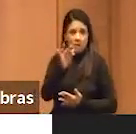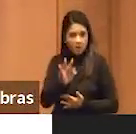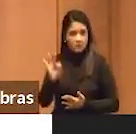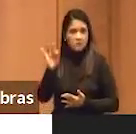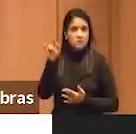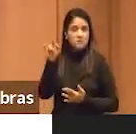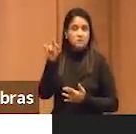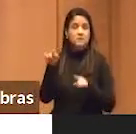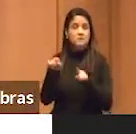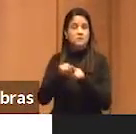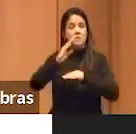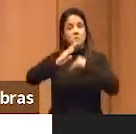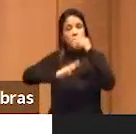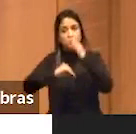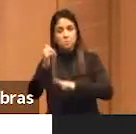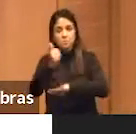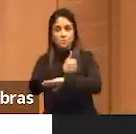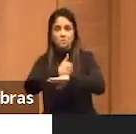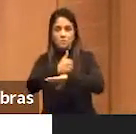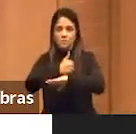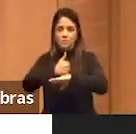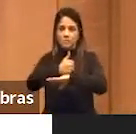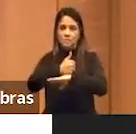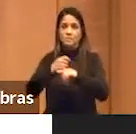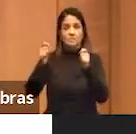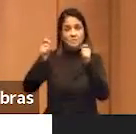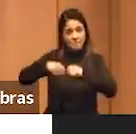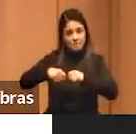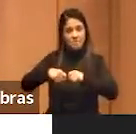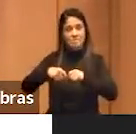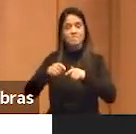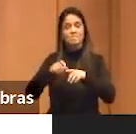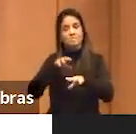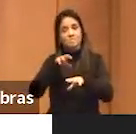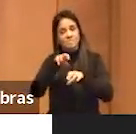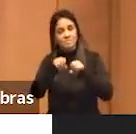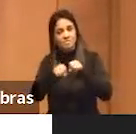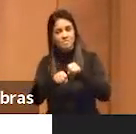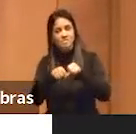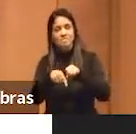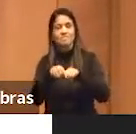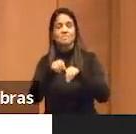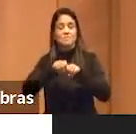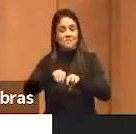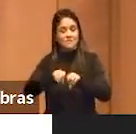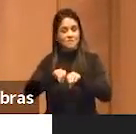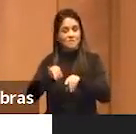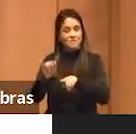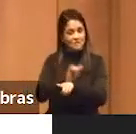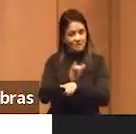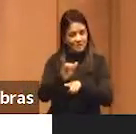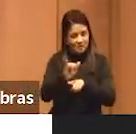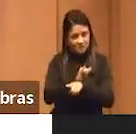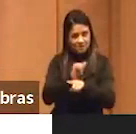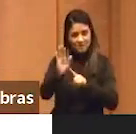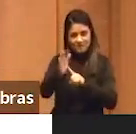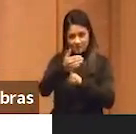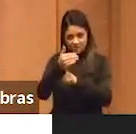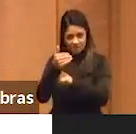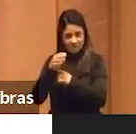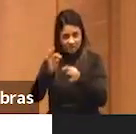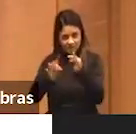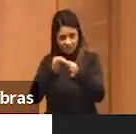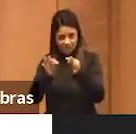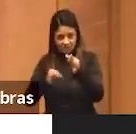profissionais que terminam tendo acesso a essas possibilidades educativas, e que, obviamente, não vão